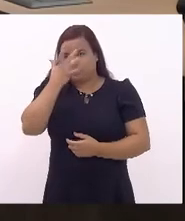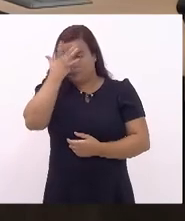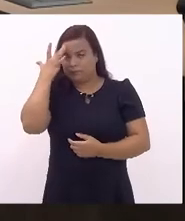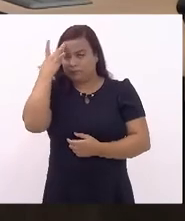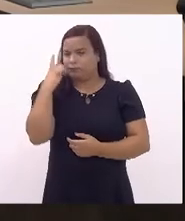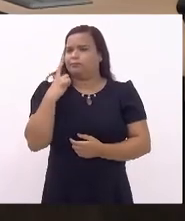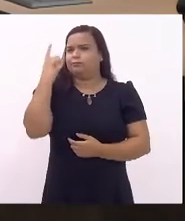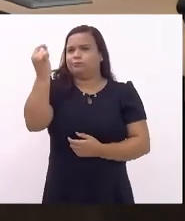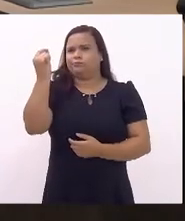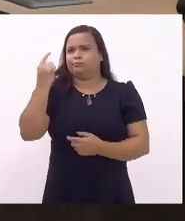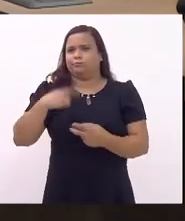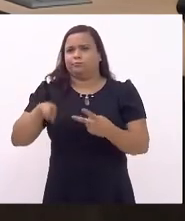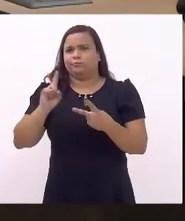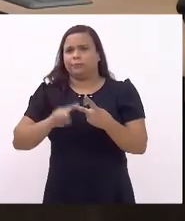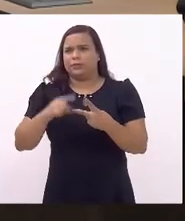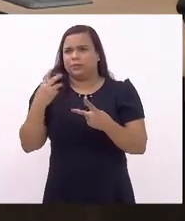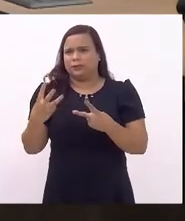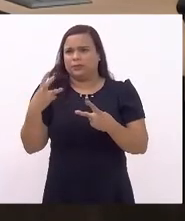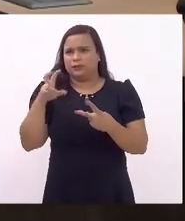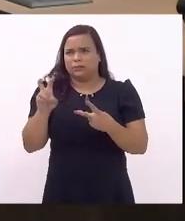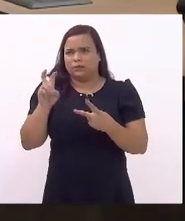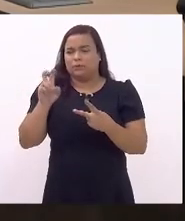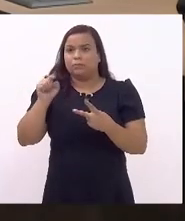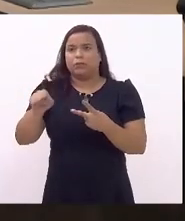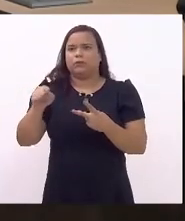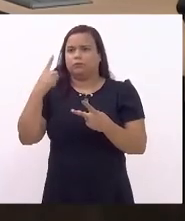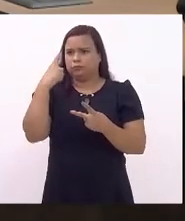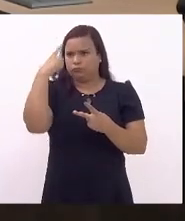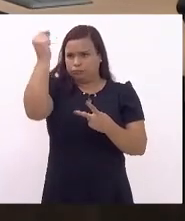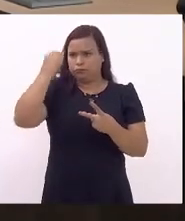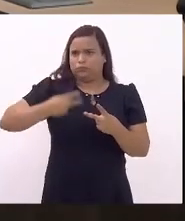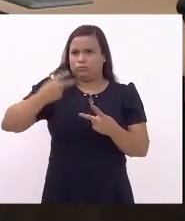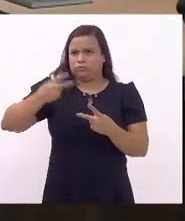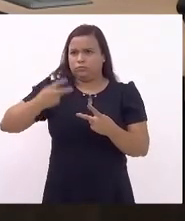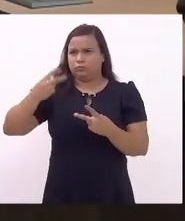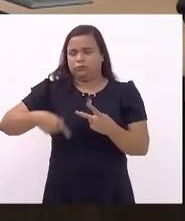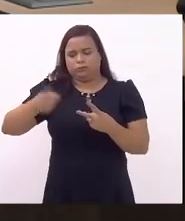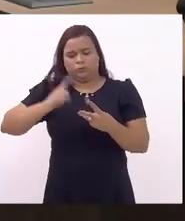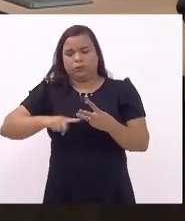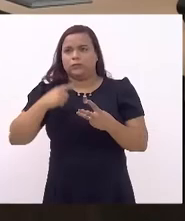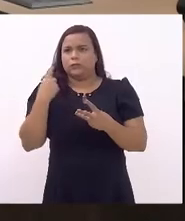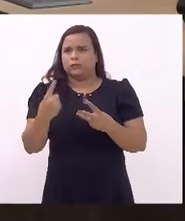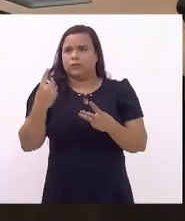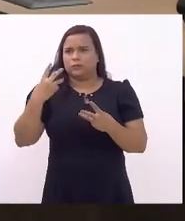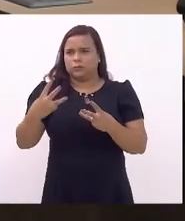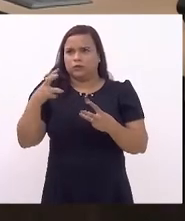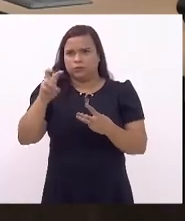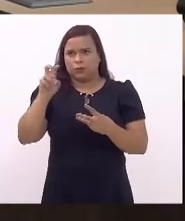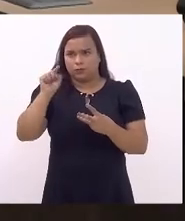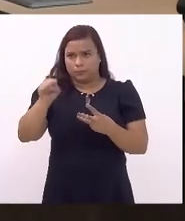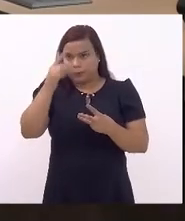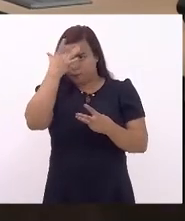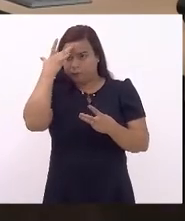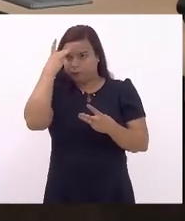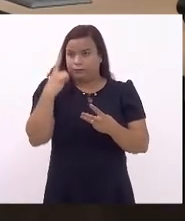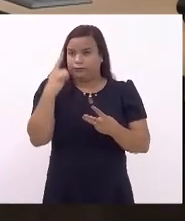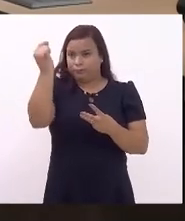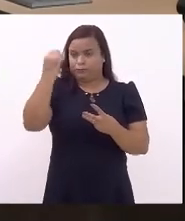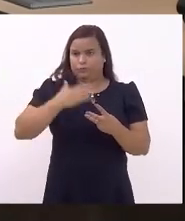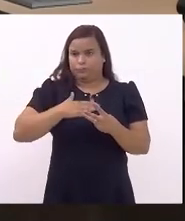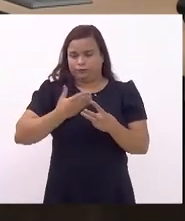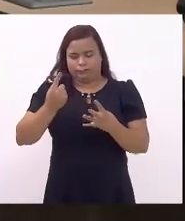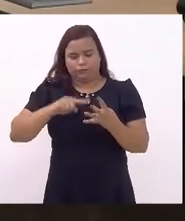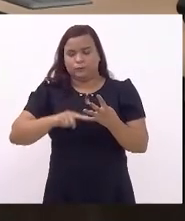os 35 mil que me elegeram na segunda, os 135 mil que me elegeram na terceira eleição, os